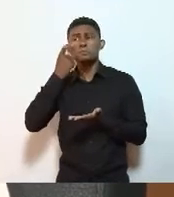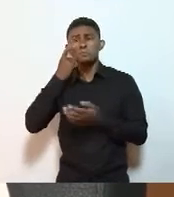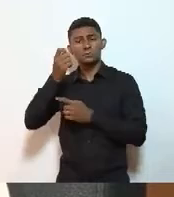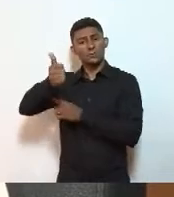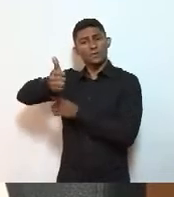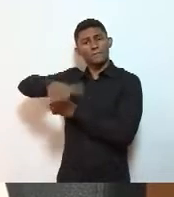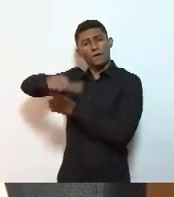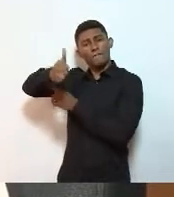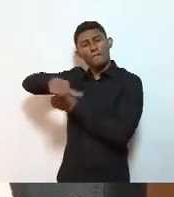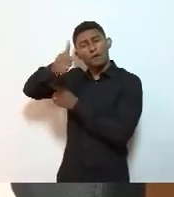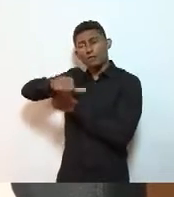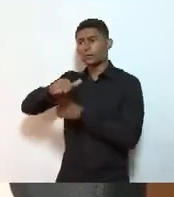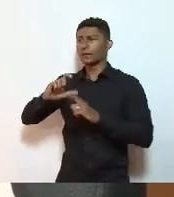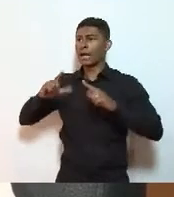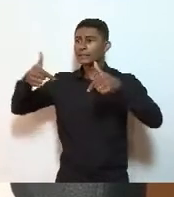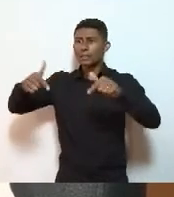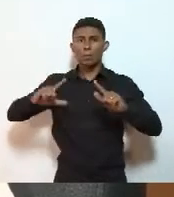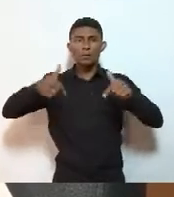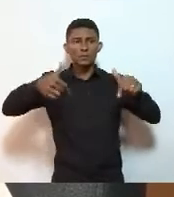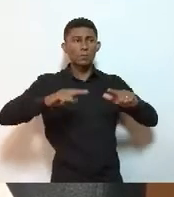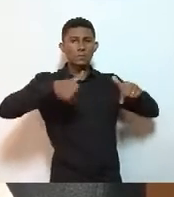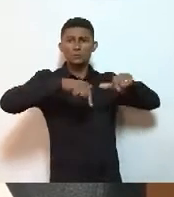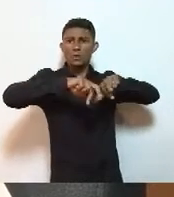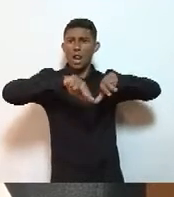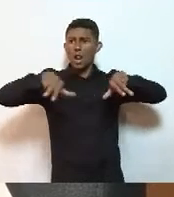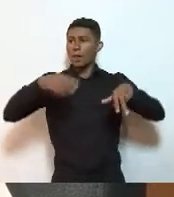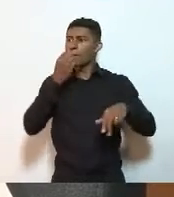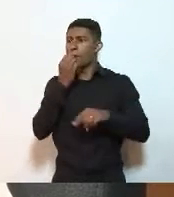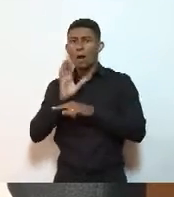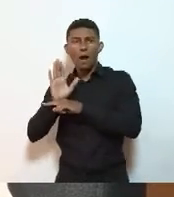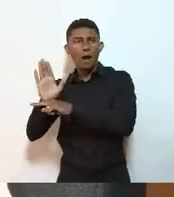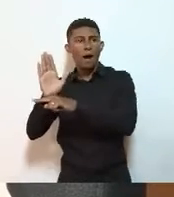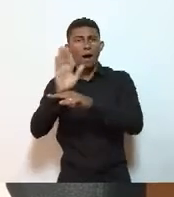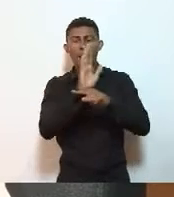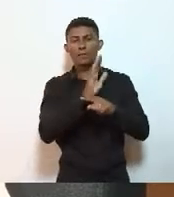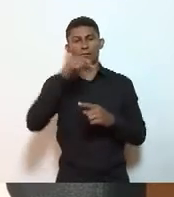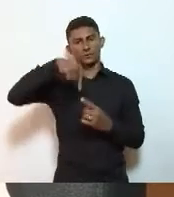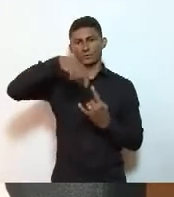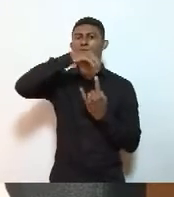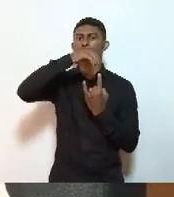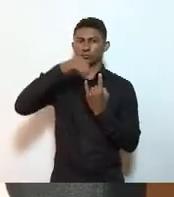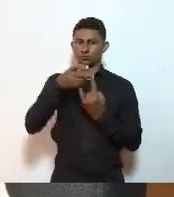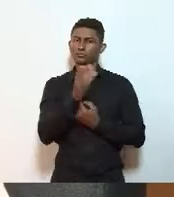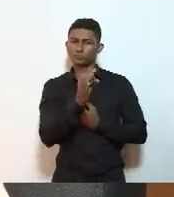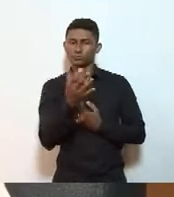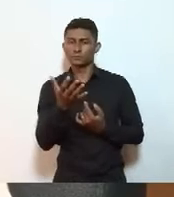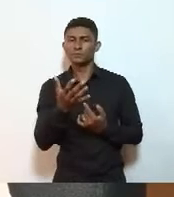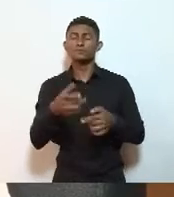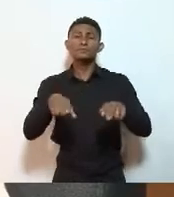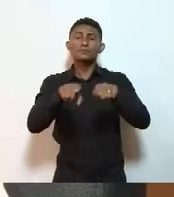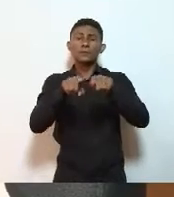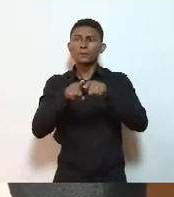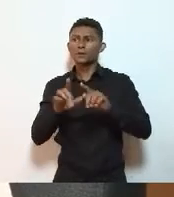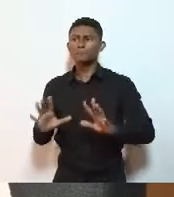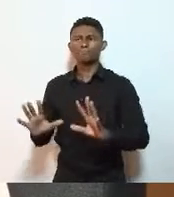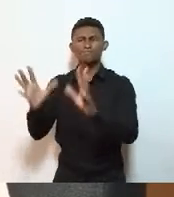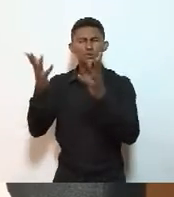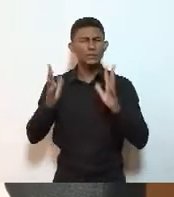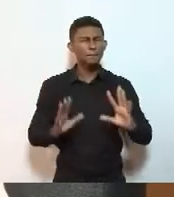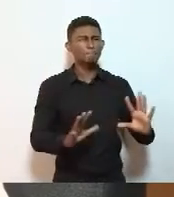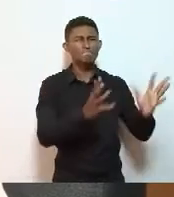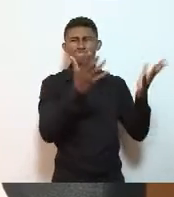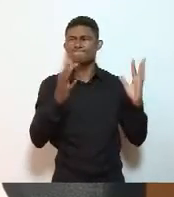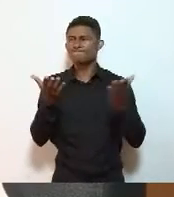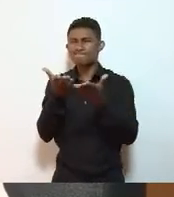todas essas ações, não só diretamente realizadas pela Fiocruz, mas também estimuladas e suscitadas